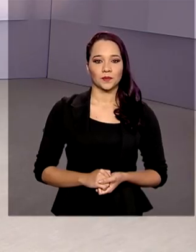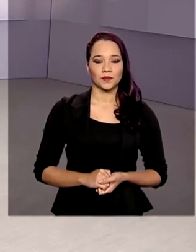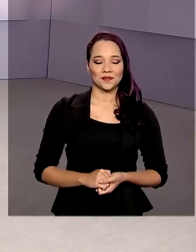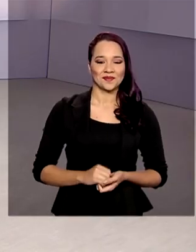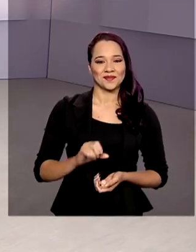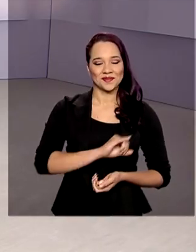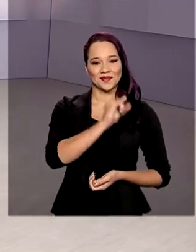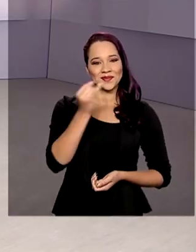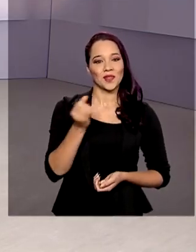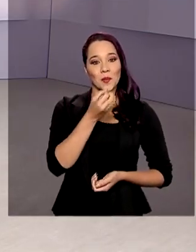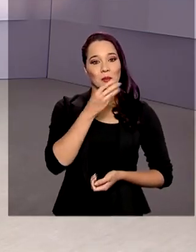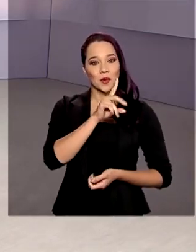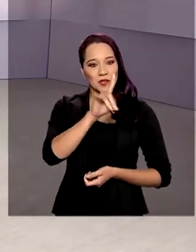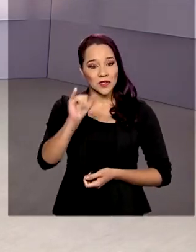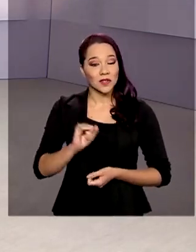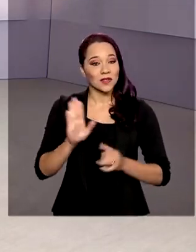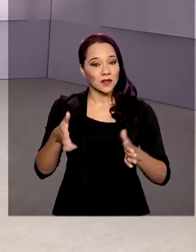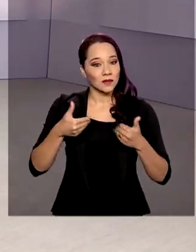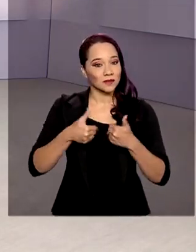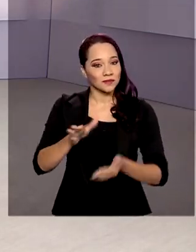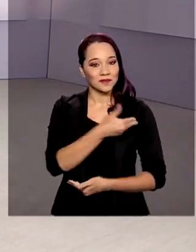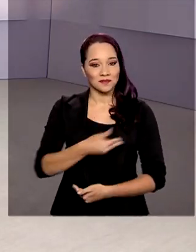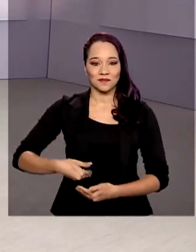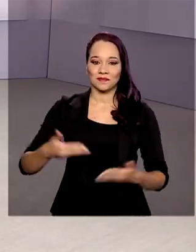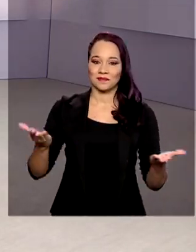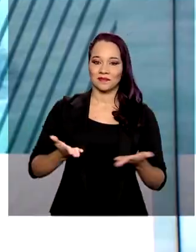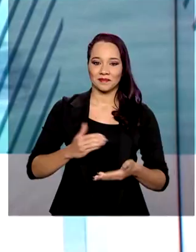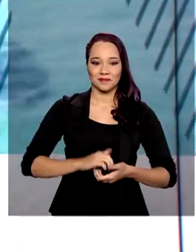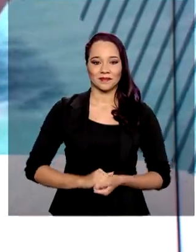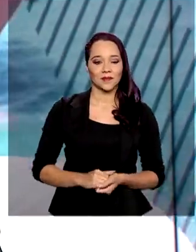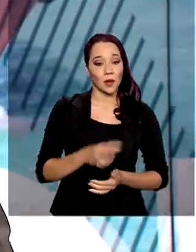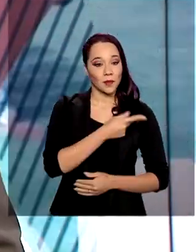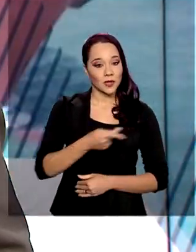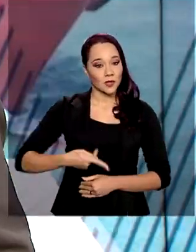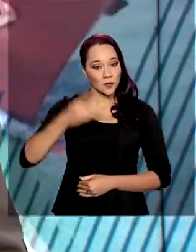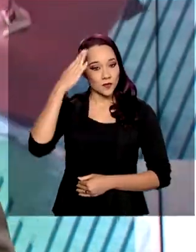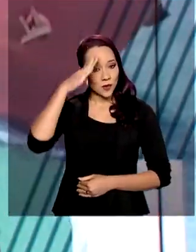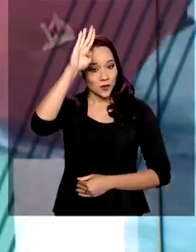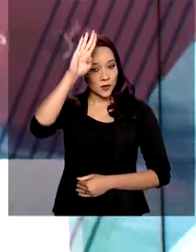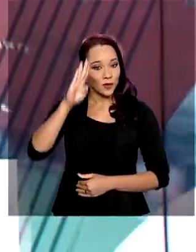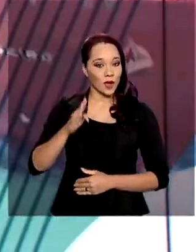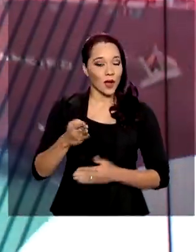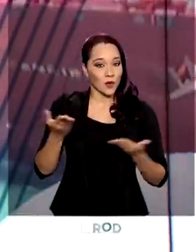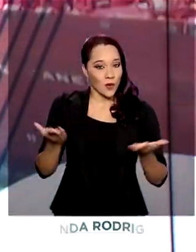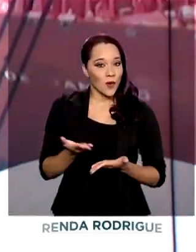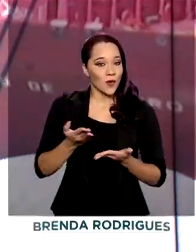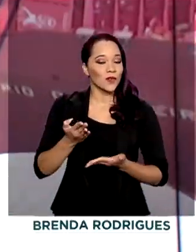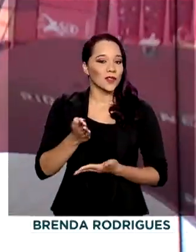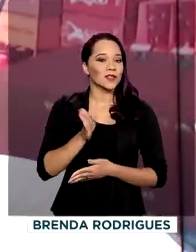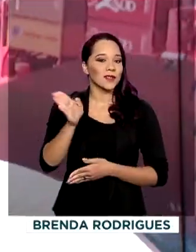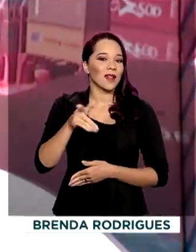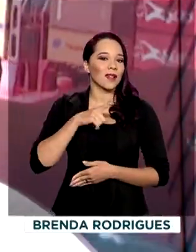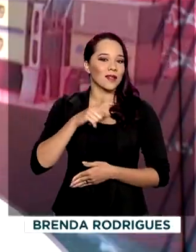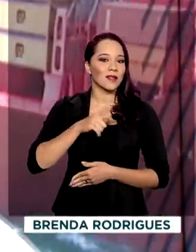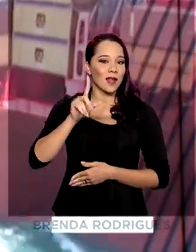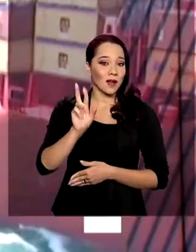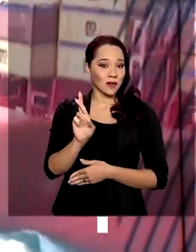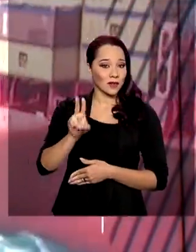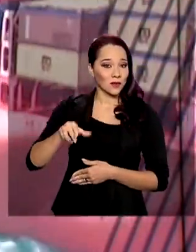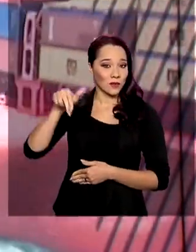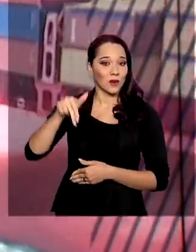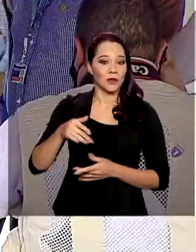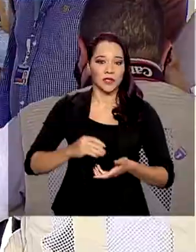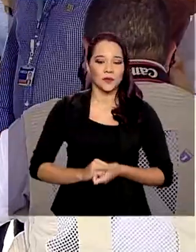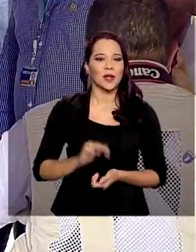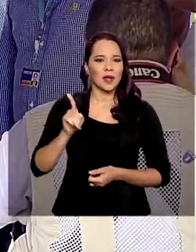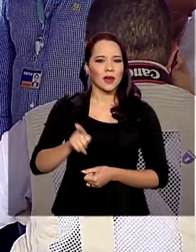Olá, bom dia! Já estamos no ar com o governo agora. O presidente Jair Bolsonaro está hoje no Rio Grande do Norte. Agora há